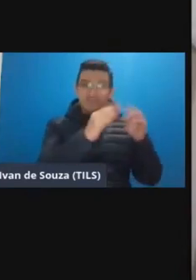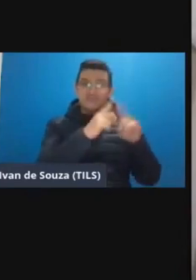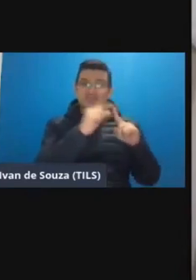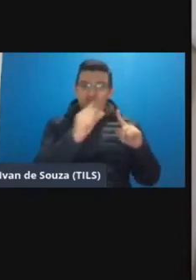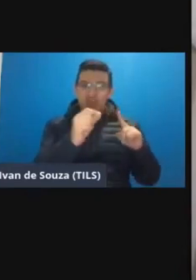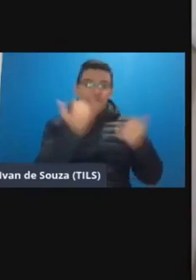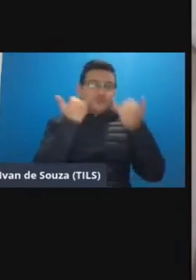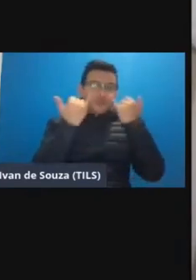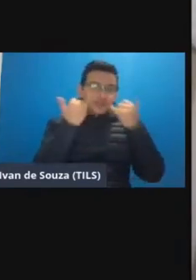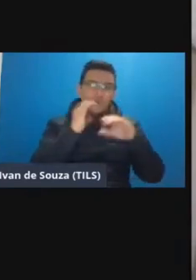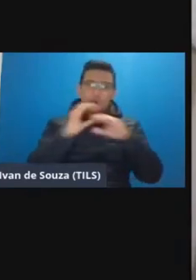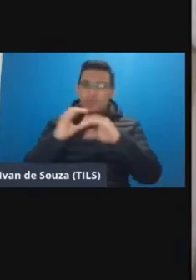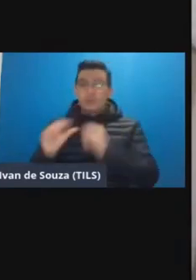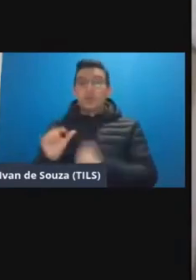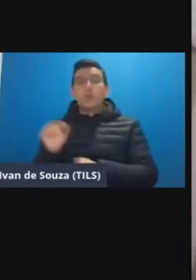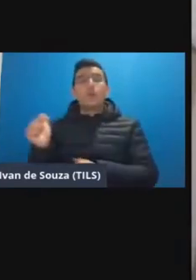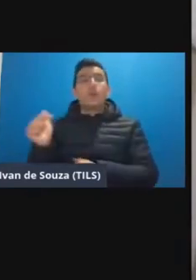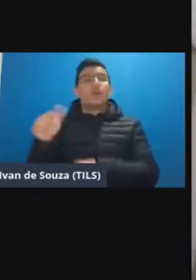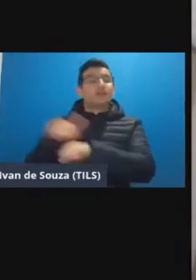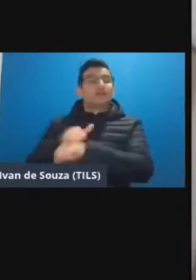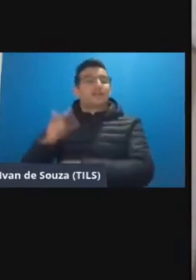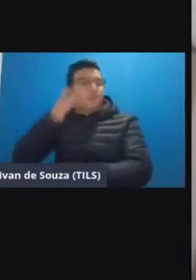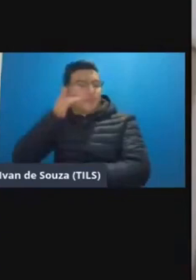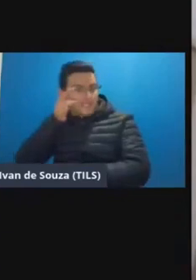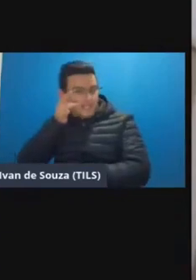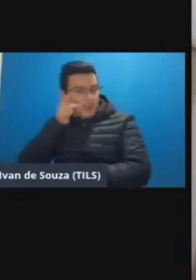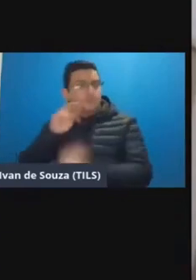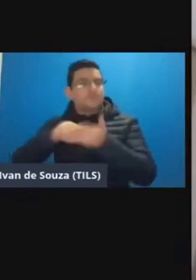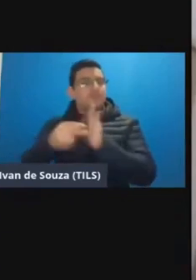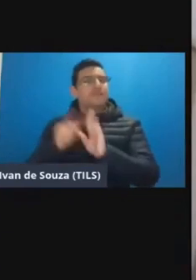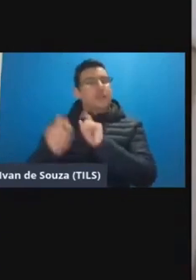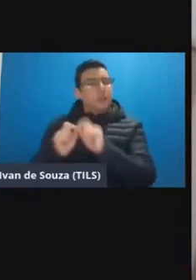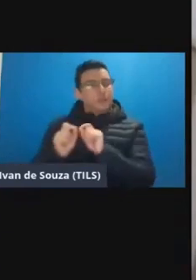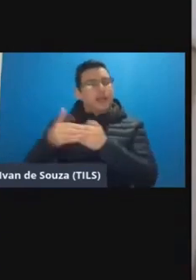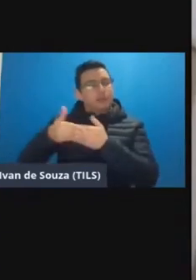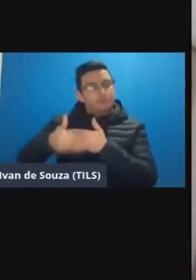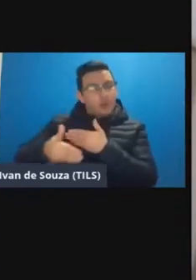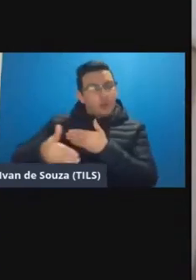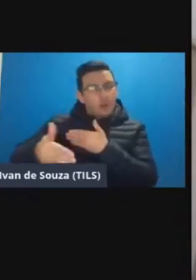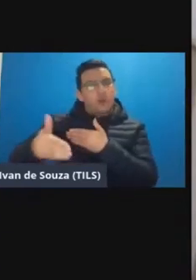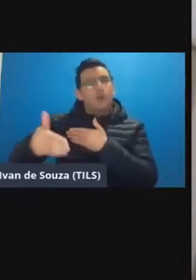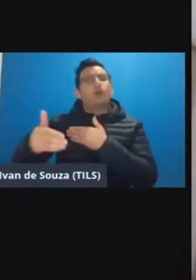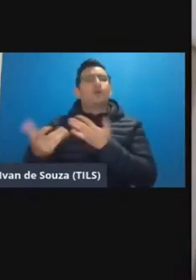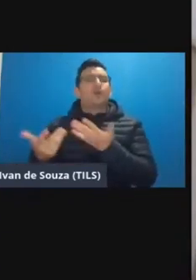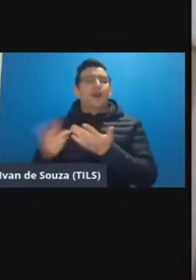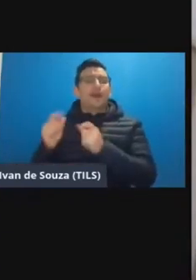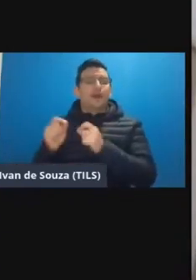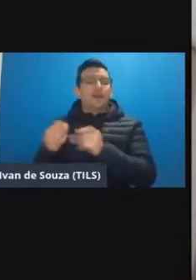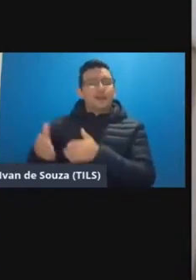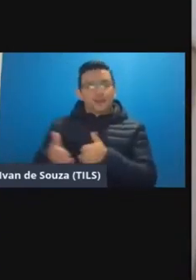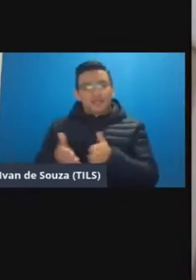e comunicação com outras presenciais é ou seja é ao longo né é do